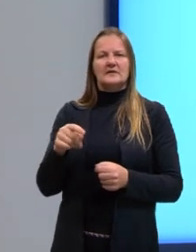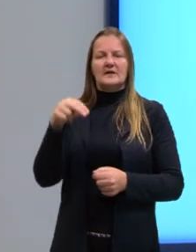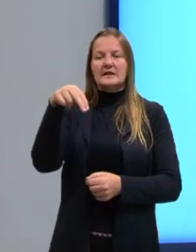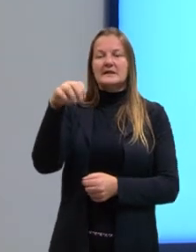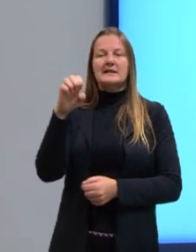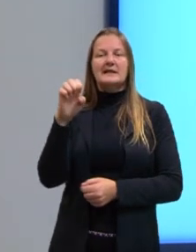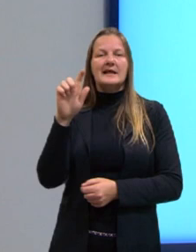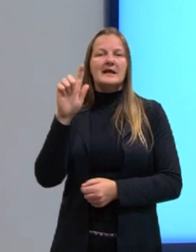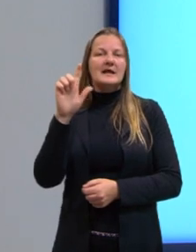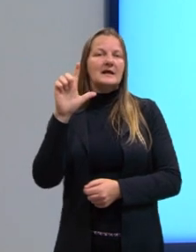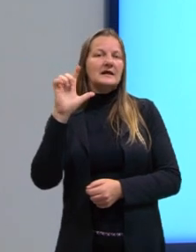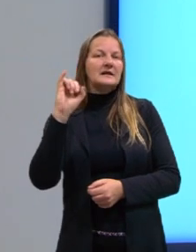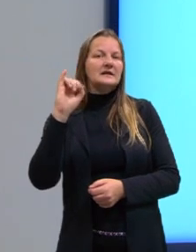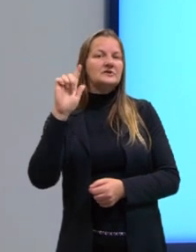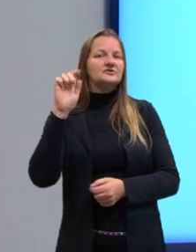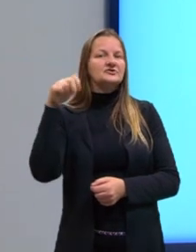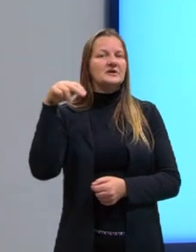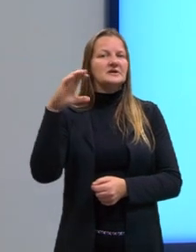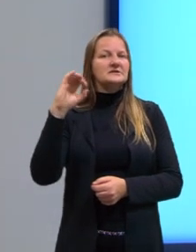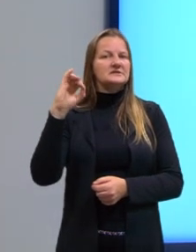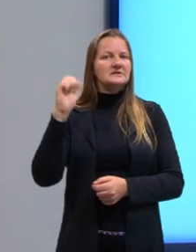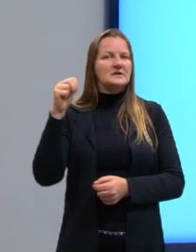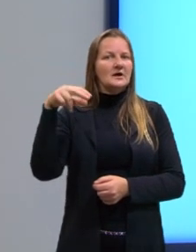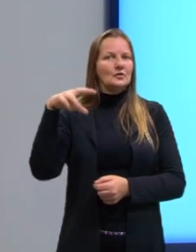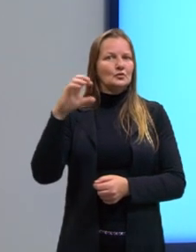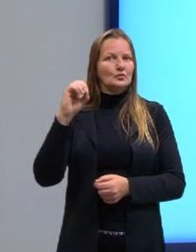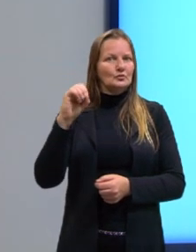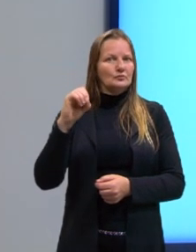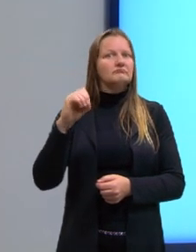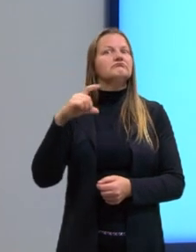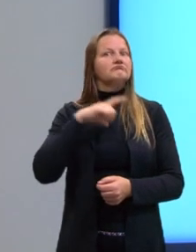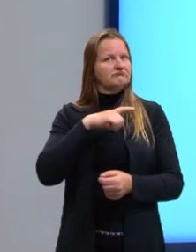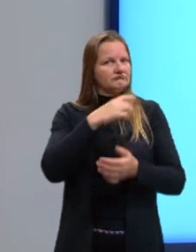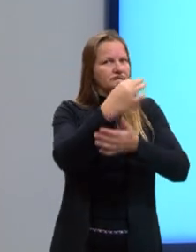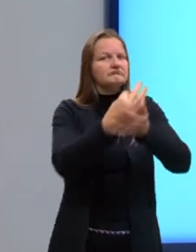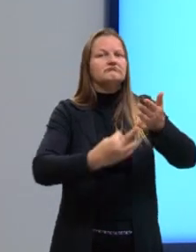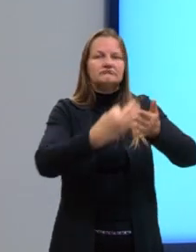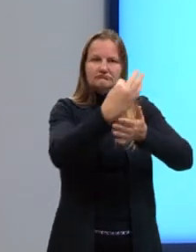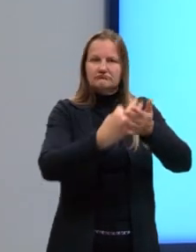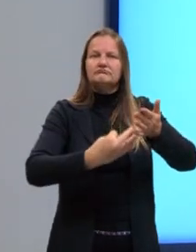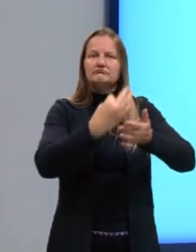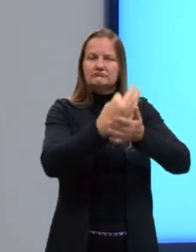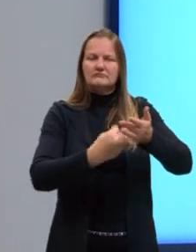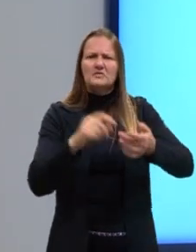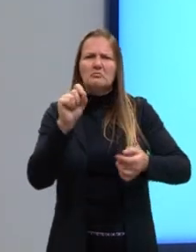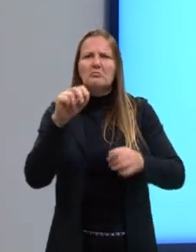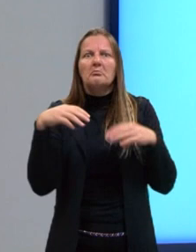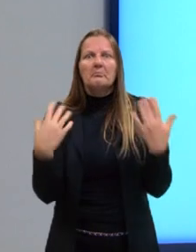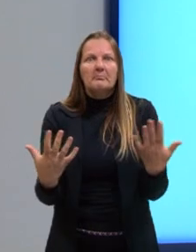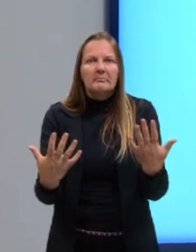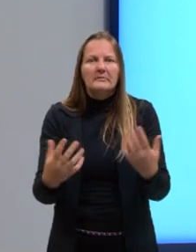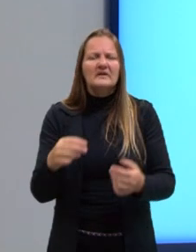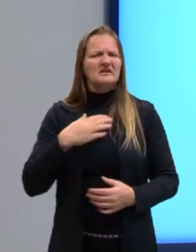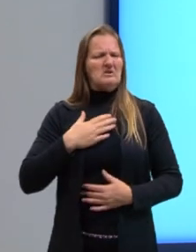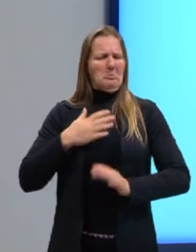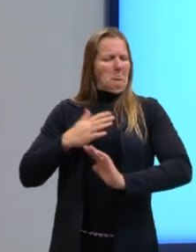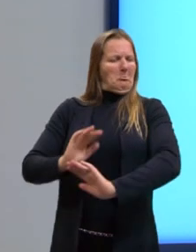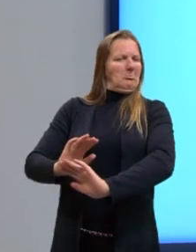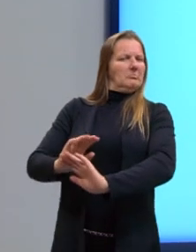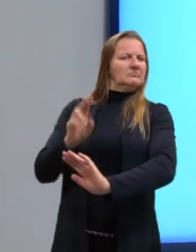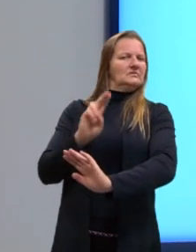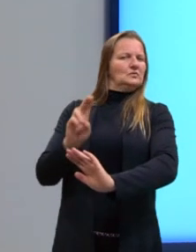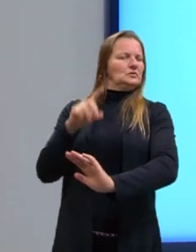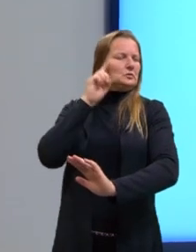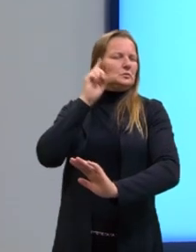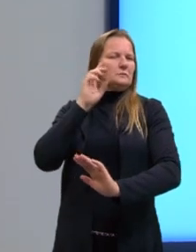coisa. Mas essa palavra aparece bastante nos textos de redação. Ué, mas se eu não uso no